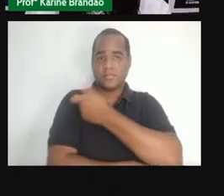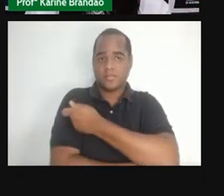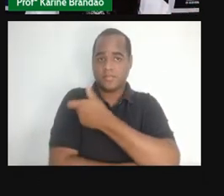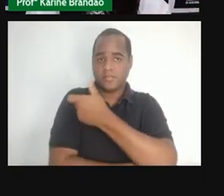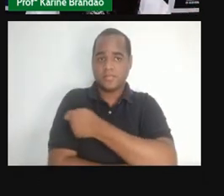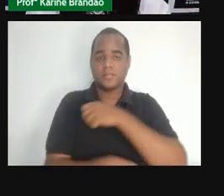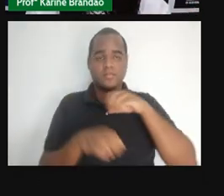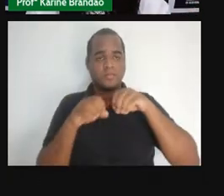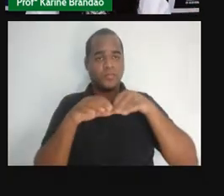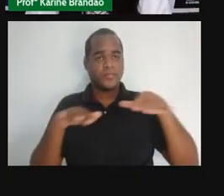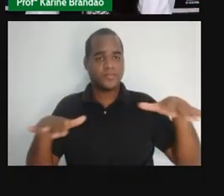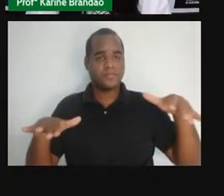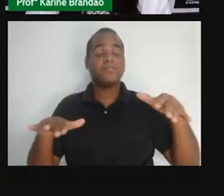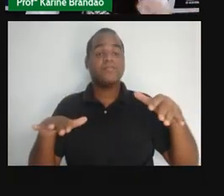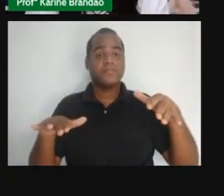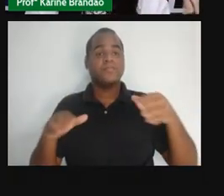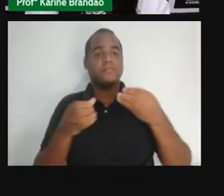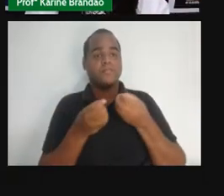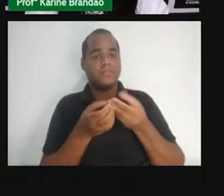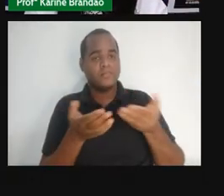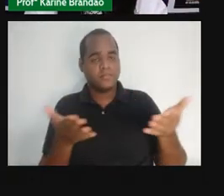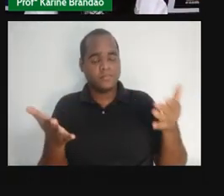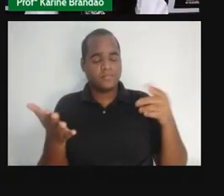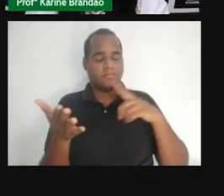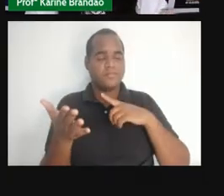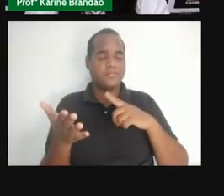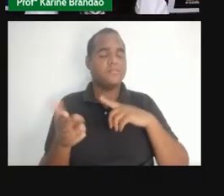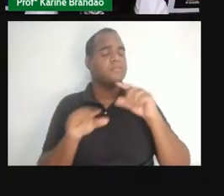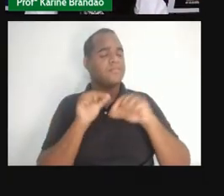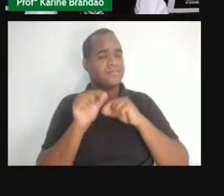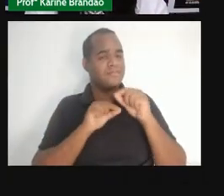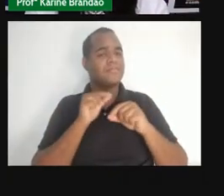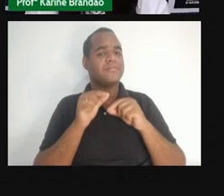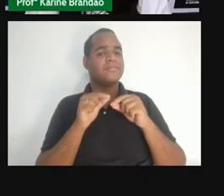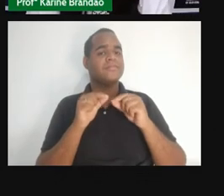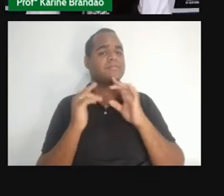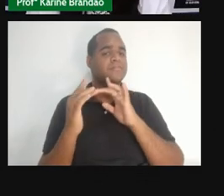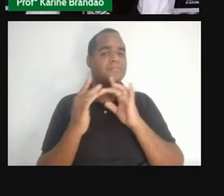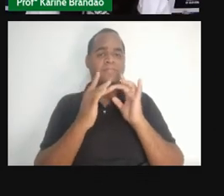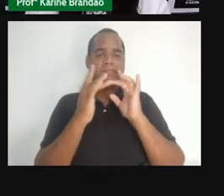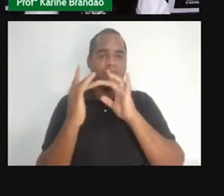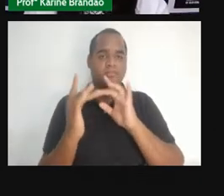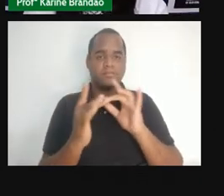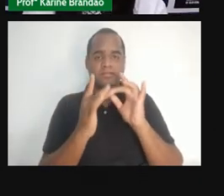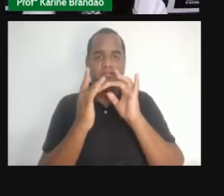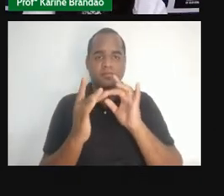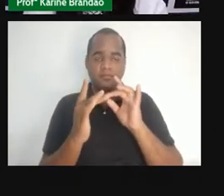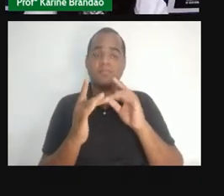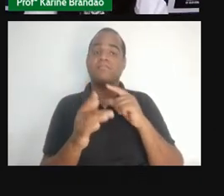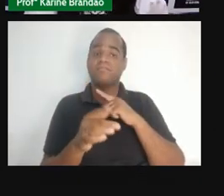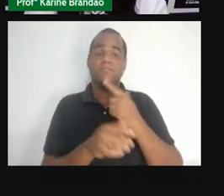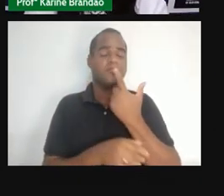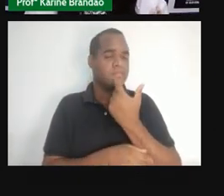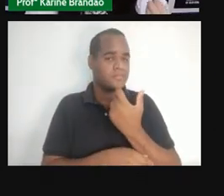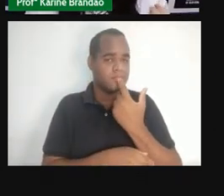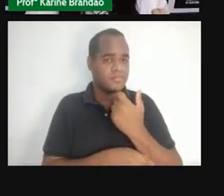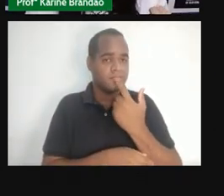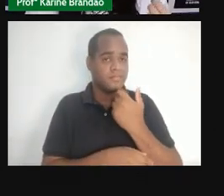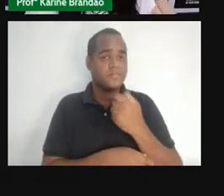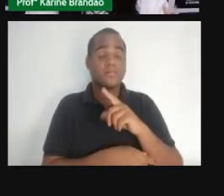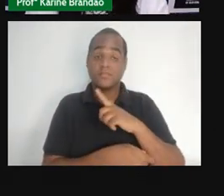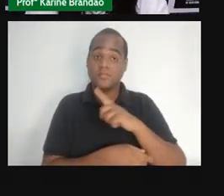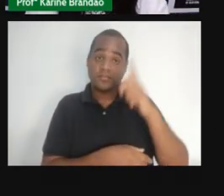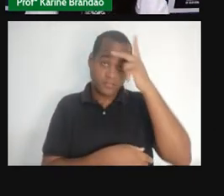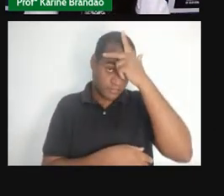legalizadas, elas compartilham as seringas. E aí, nesse compartilhar das seringas, como a seringa ela vai